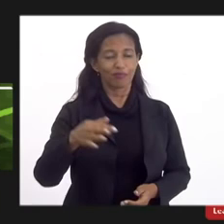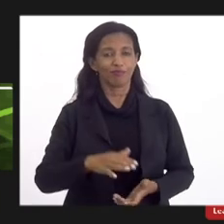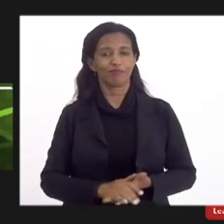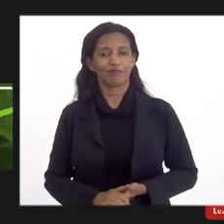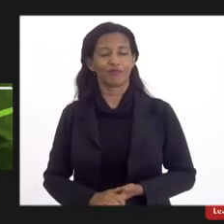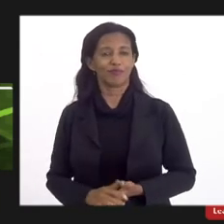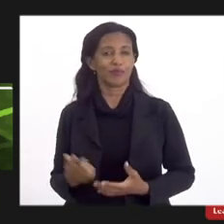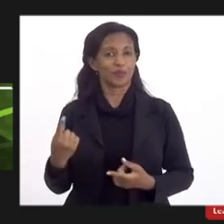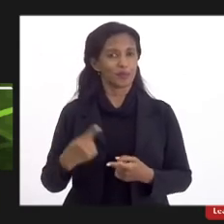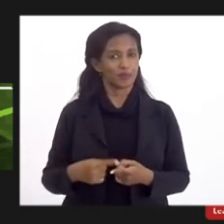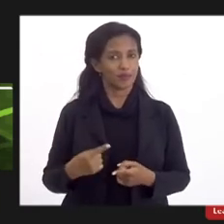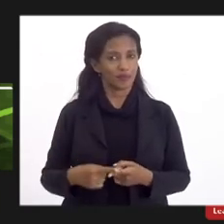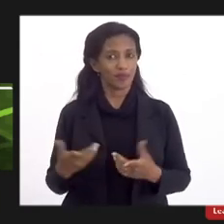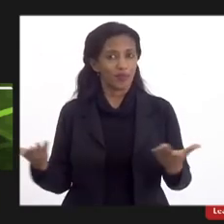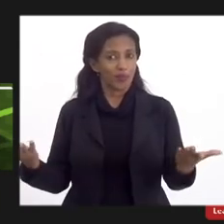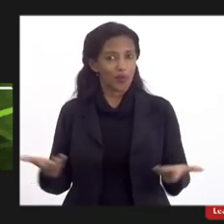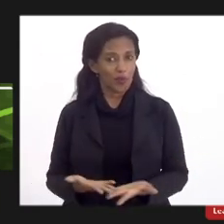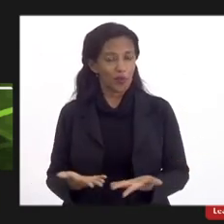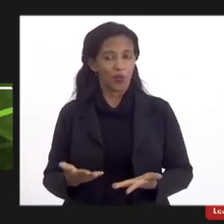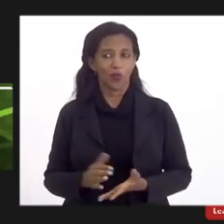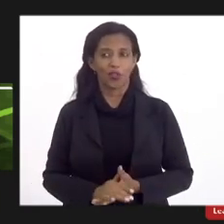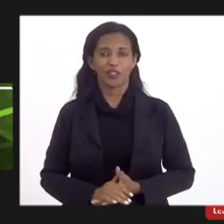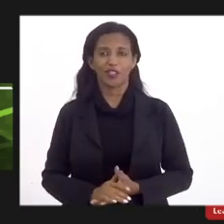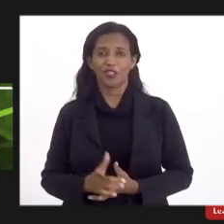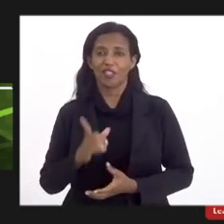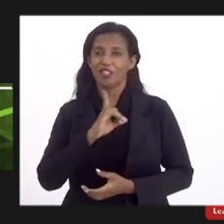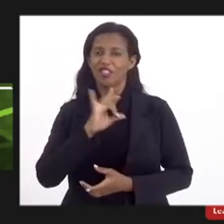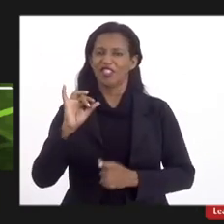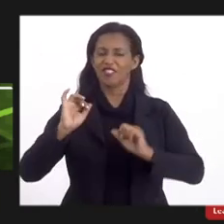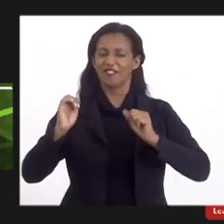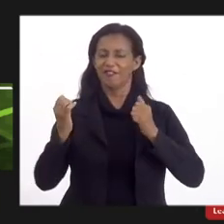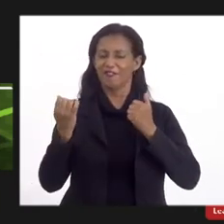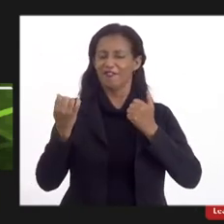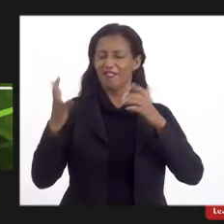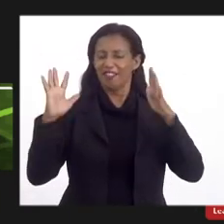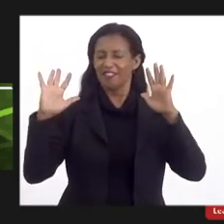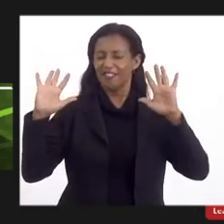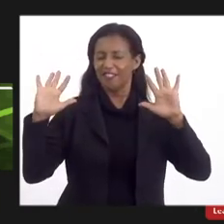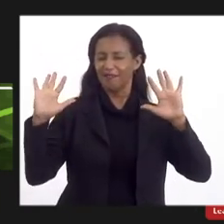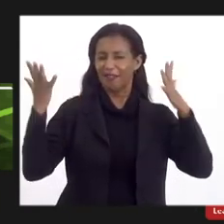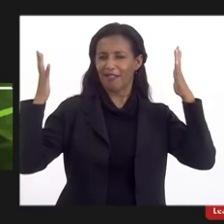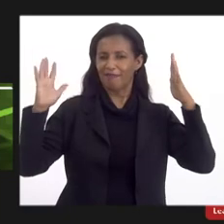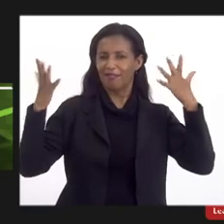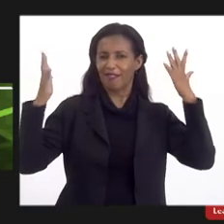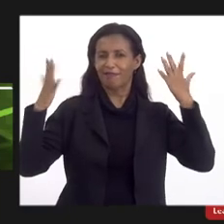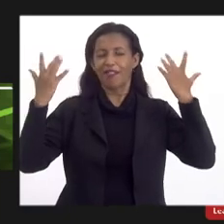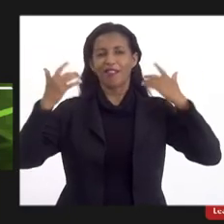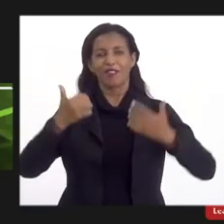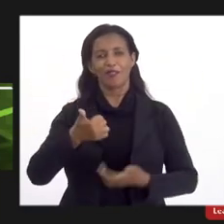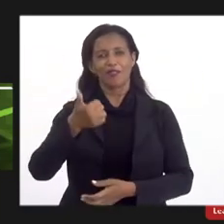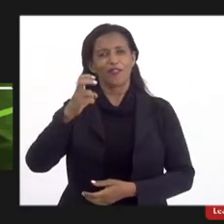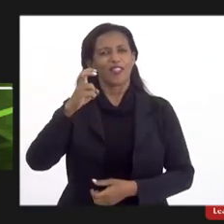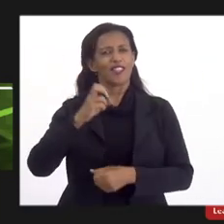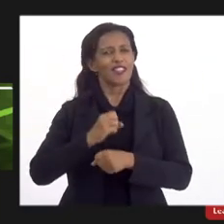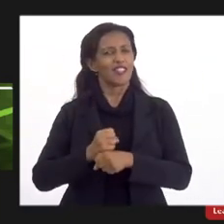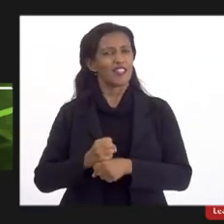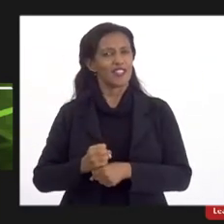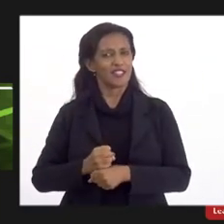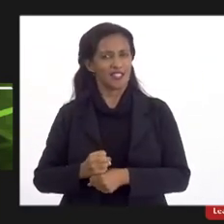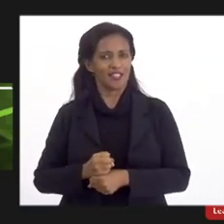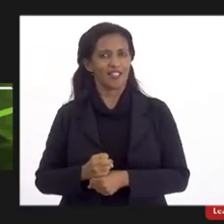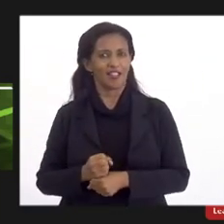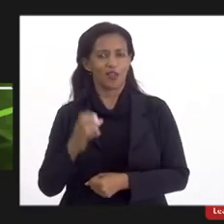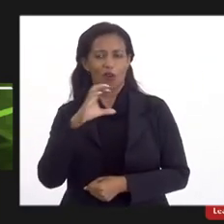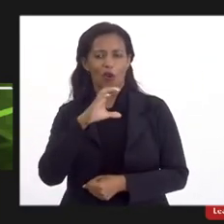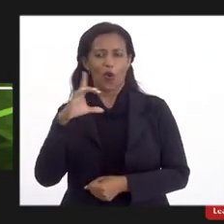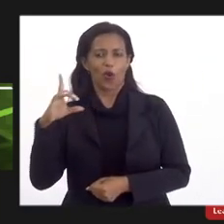porque hoje é dia pra mim é dia de festa fui 15 anos coordenador geral do Cinto Perch